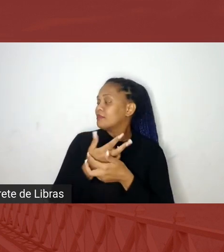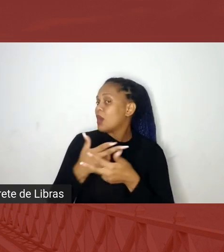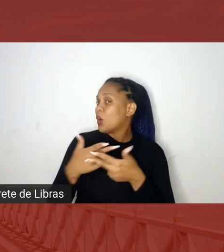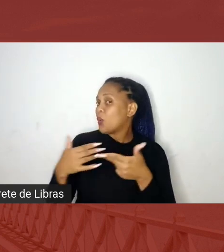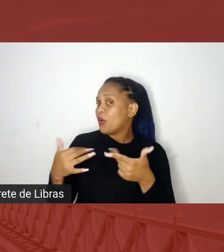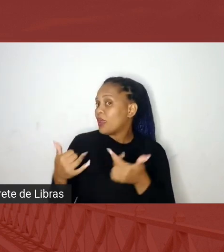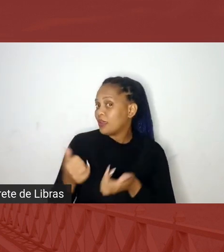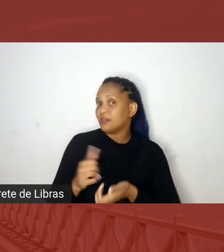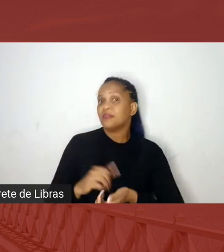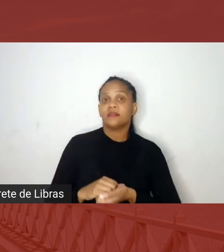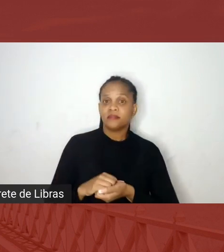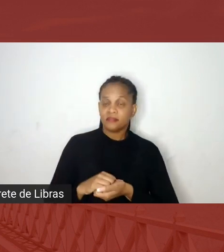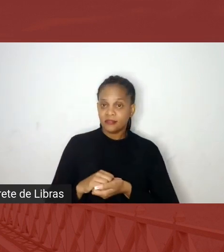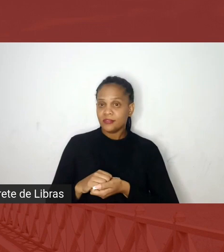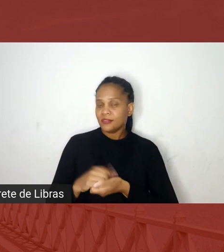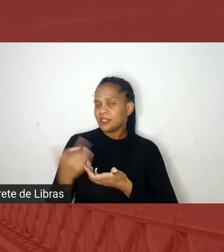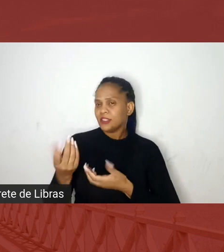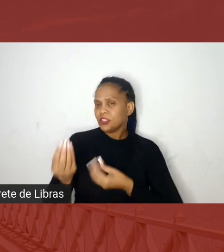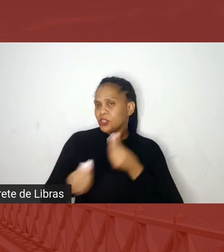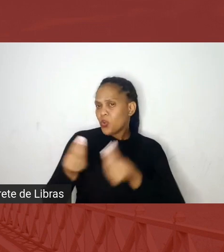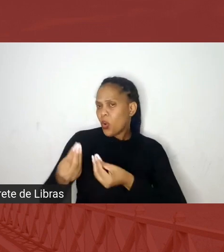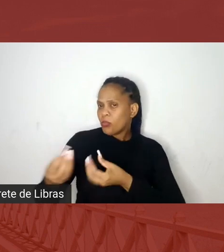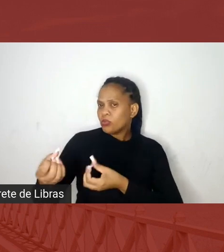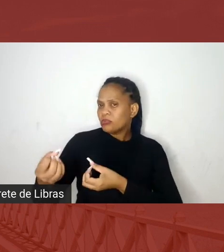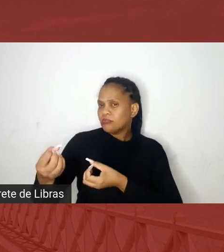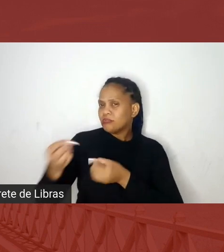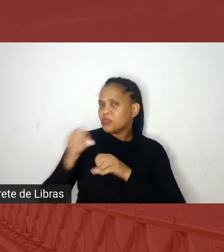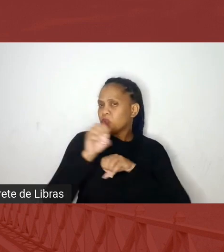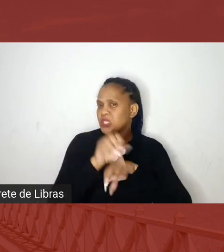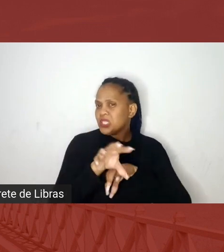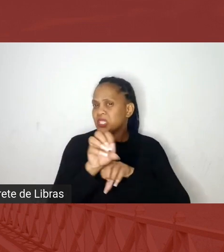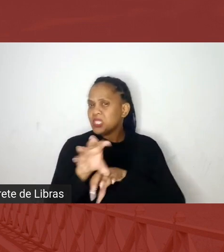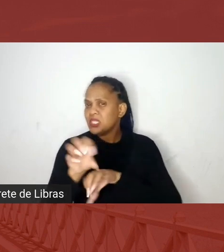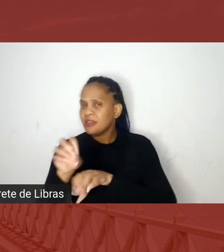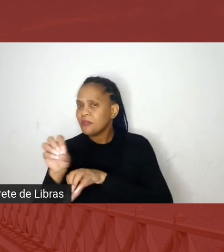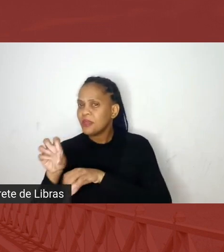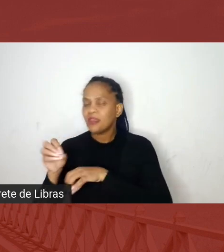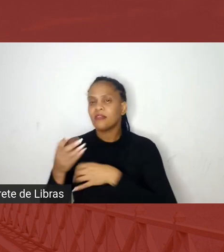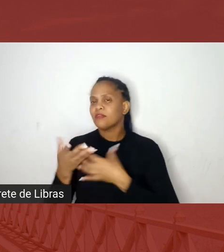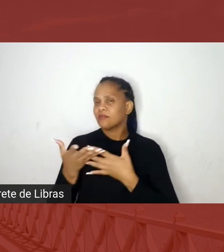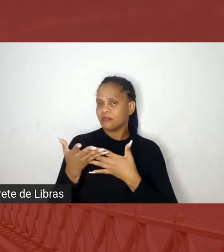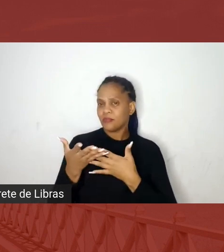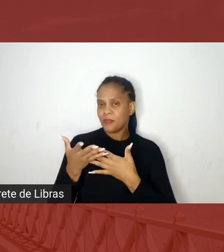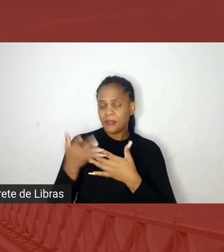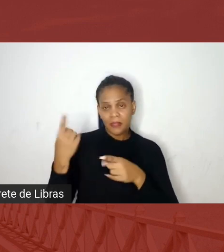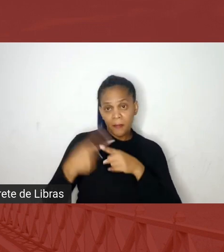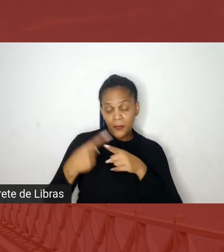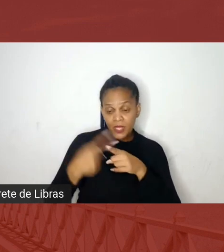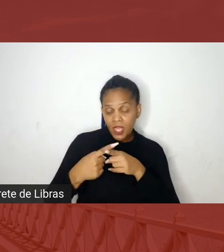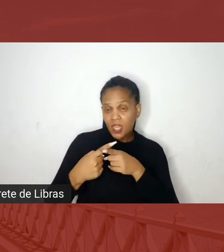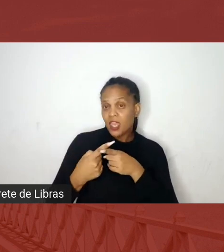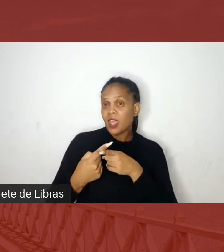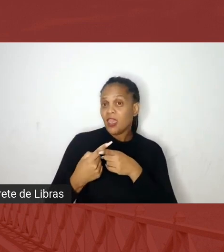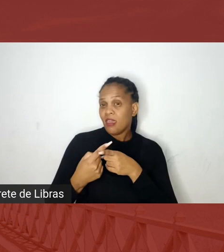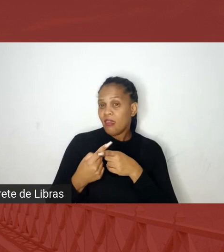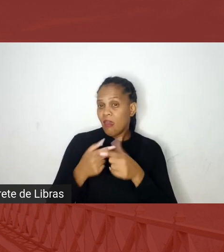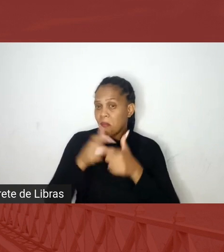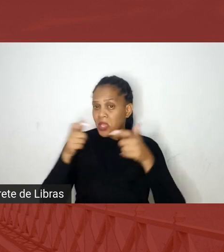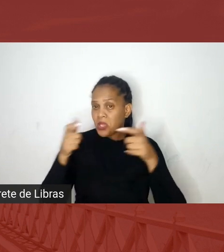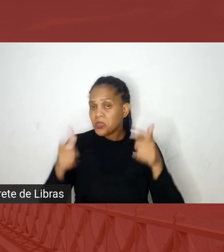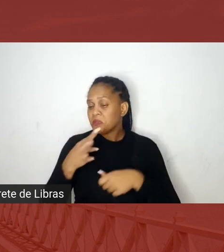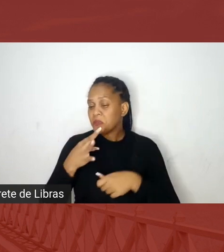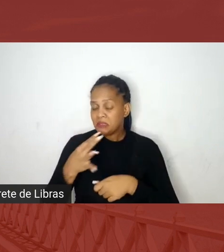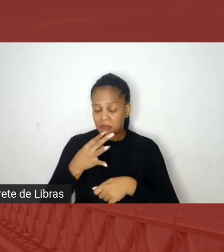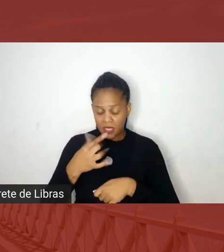do ensinamento oral, né, que é da questão africana mesmo, que é do ensinamento oral, porque a maioria dos conhecimentos que eu mesmo tive, assim, que eu